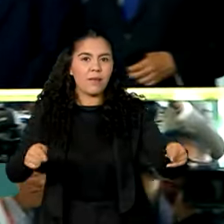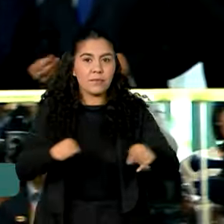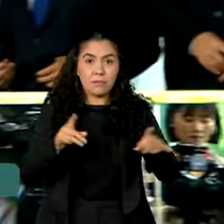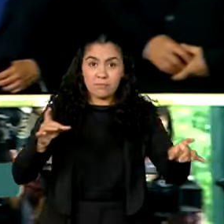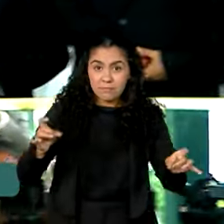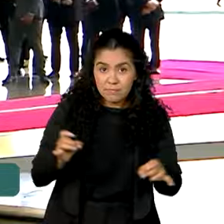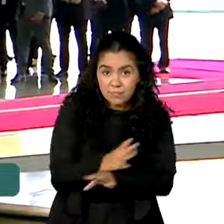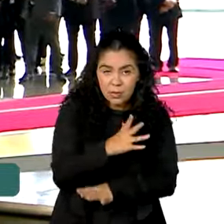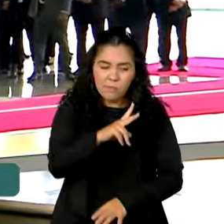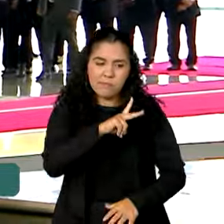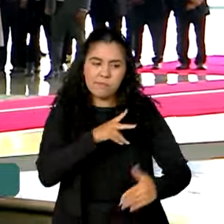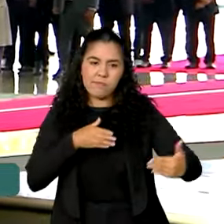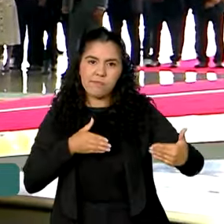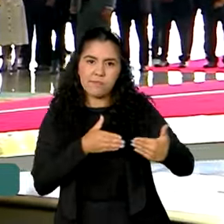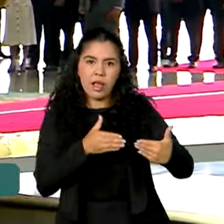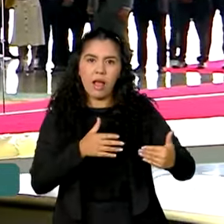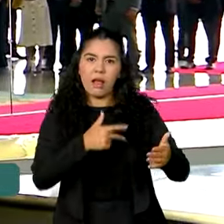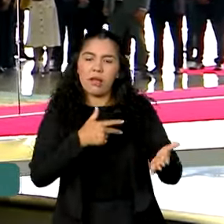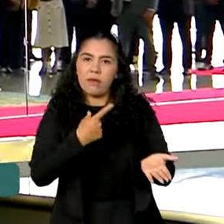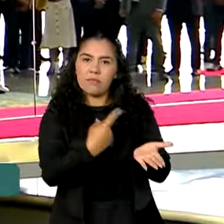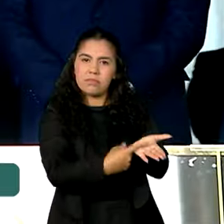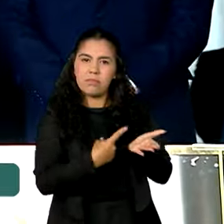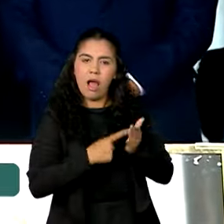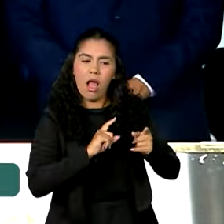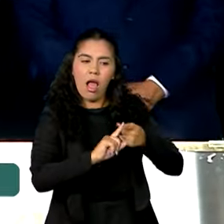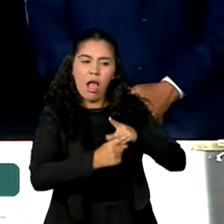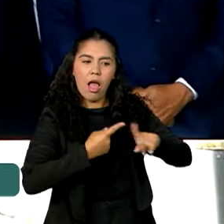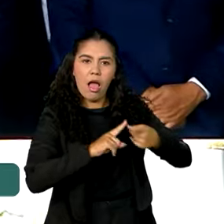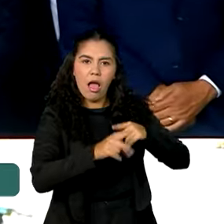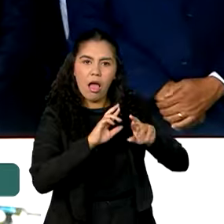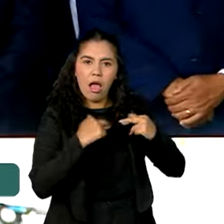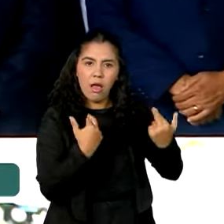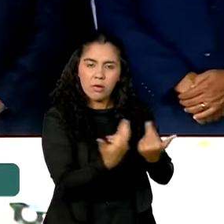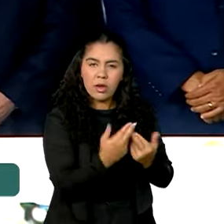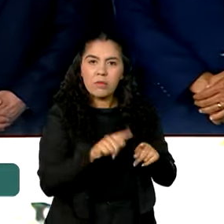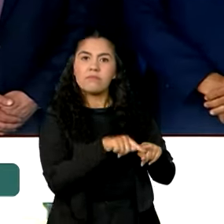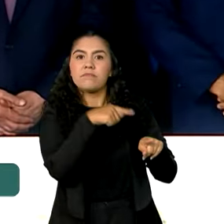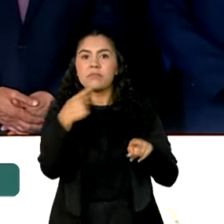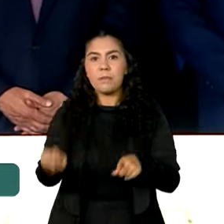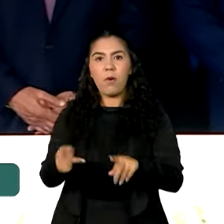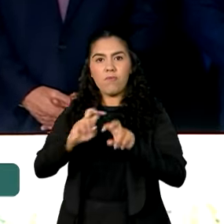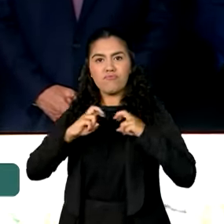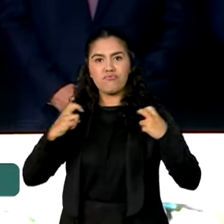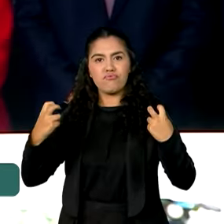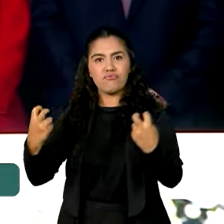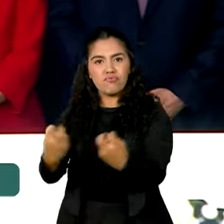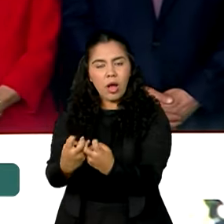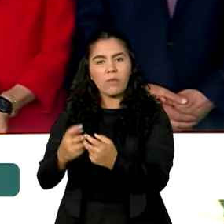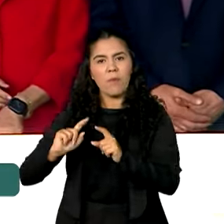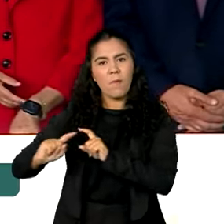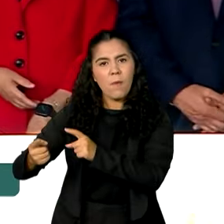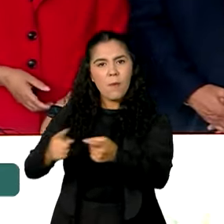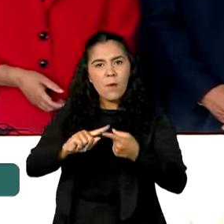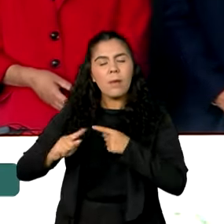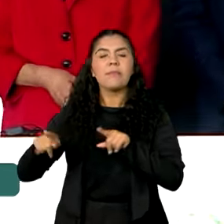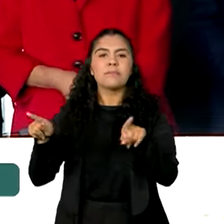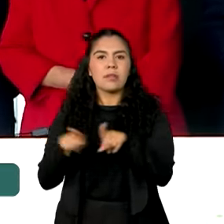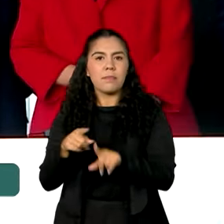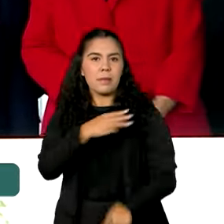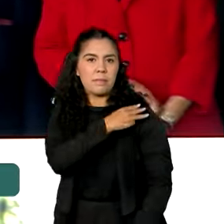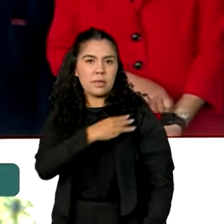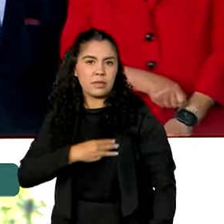reunião restrita e outra ampliada. O encontro também contou com a presença do vice-presidente Geraldo Alckmin,